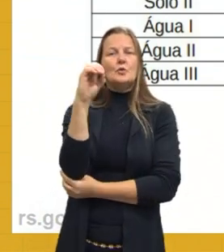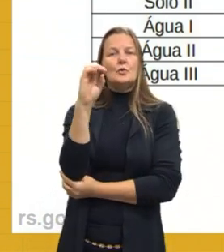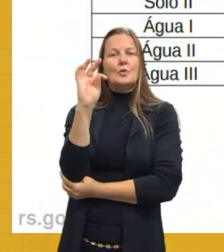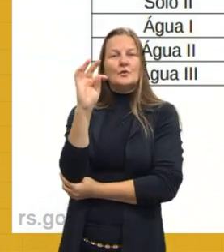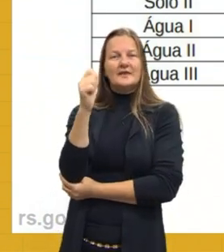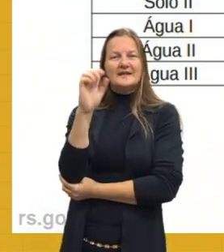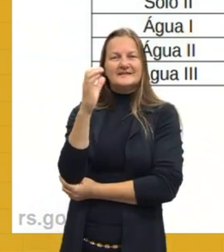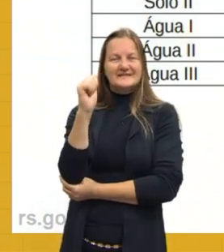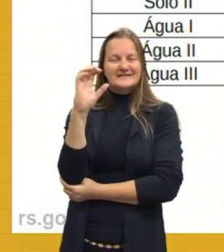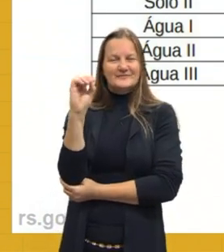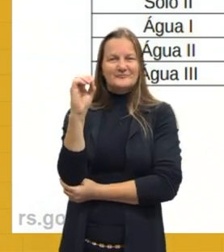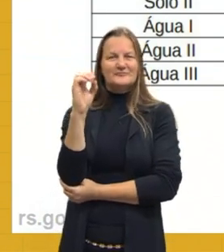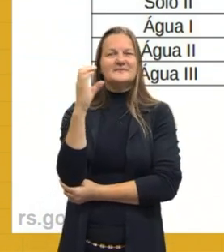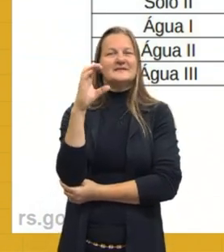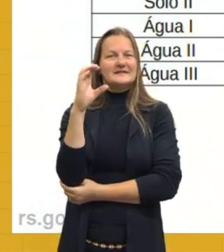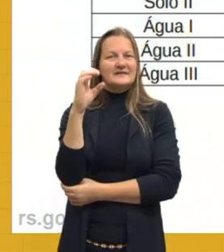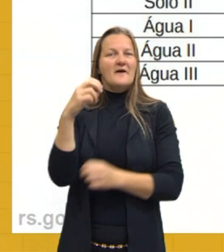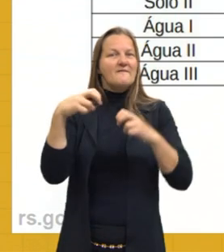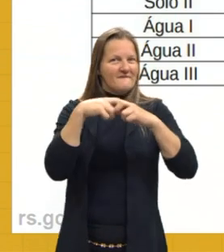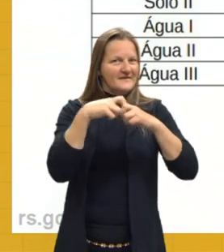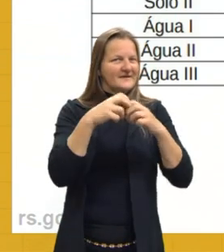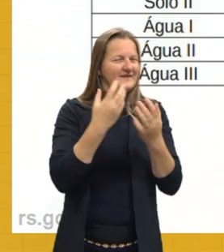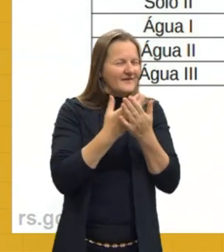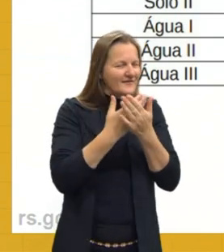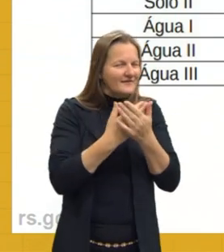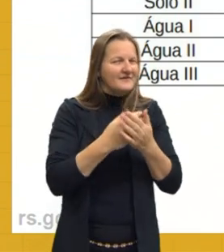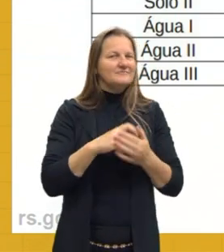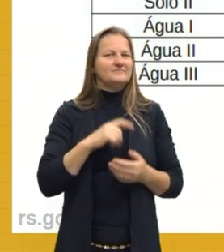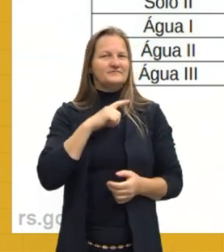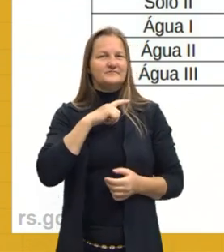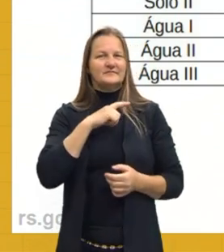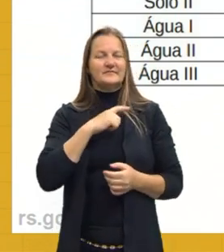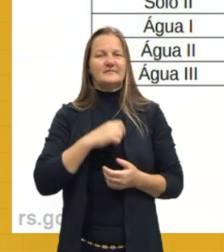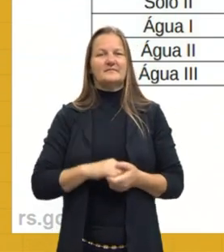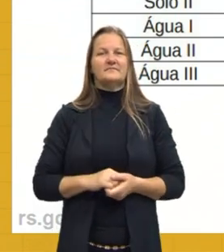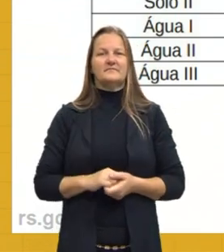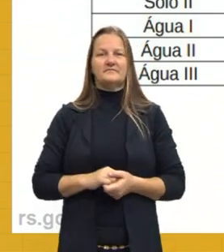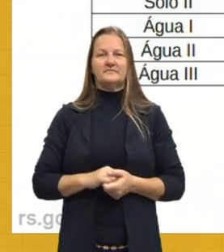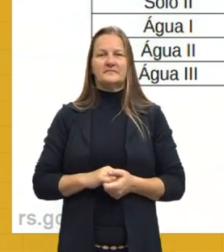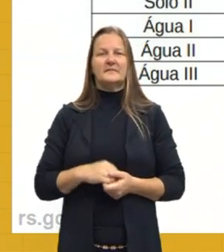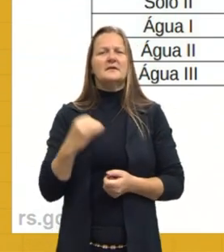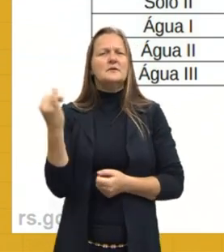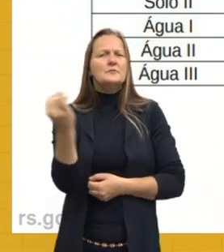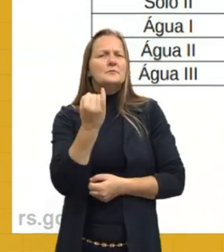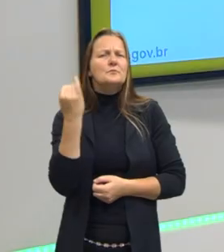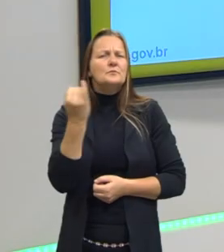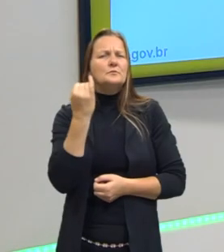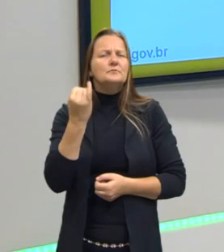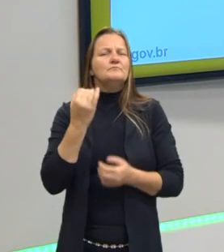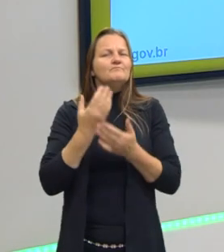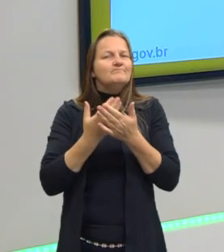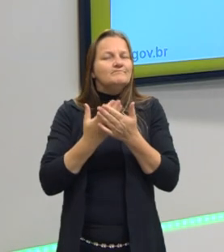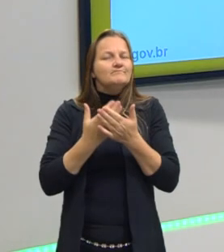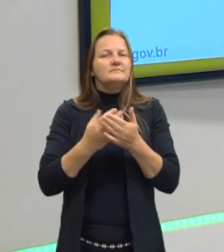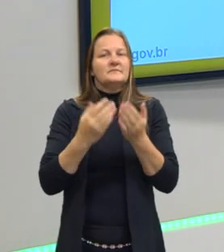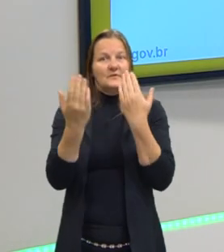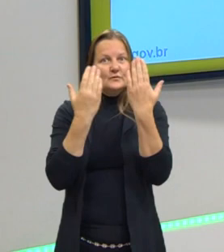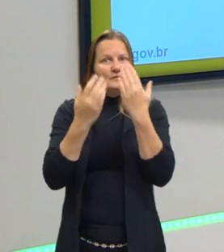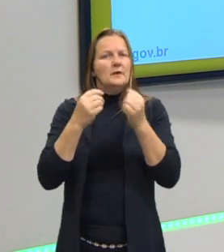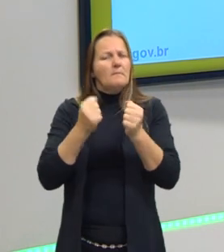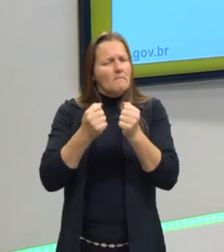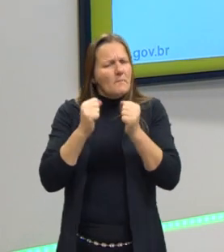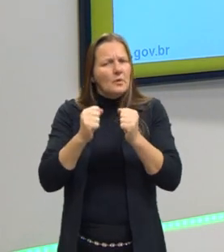vocês aprenderam na aula de física, porque eu assisti essa aula com a professora Larissa, então é importante dar uma revisada para quem tem dúvida.